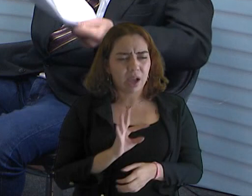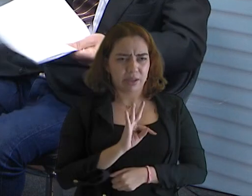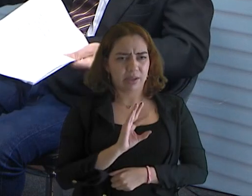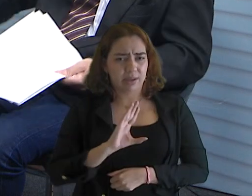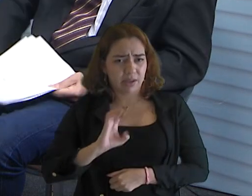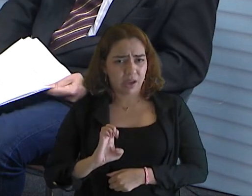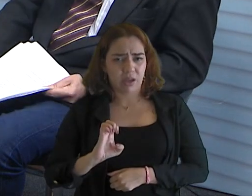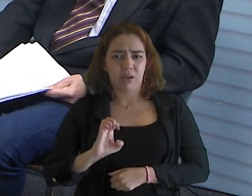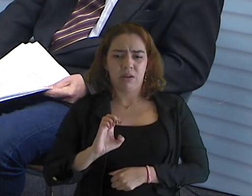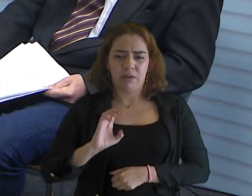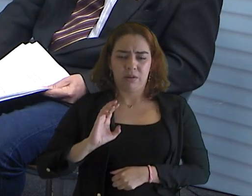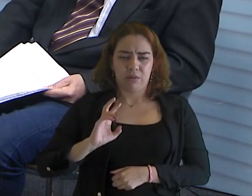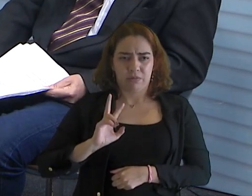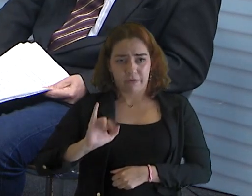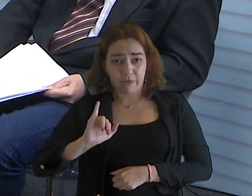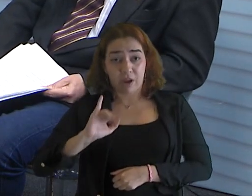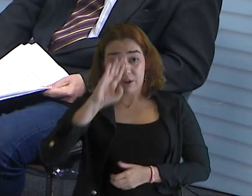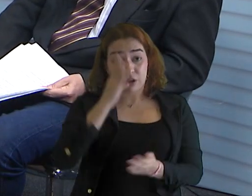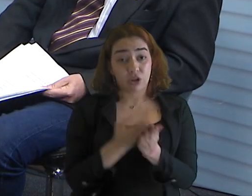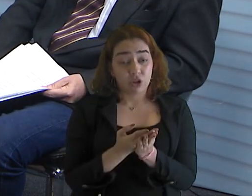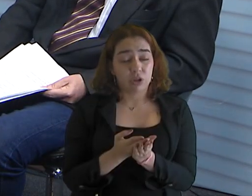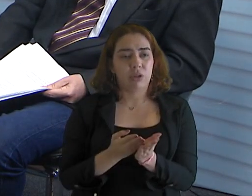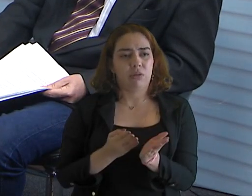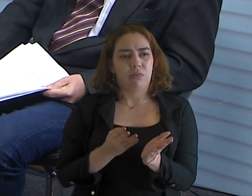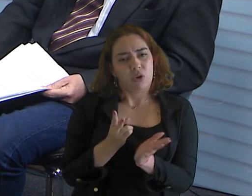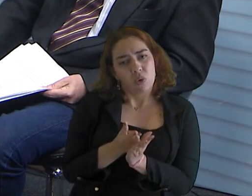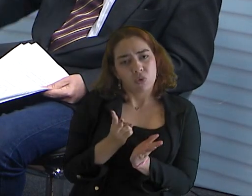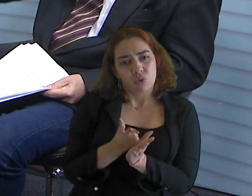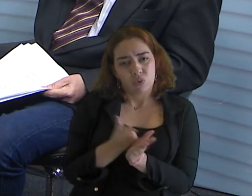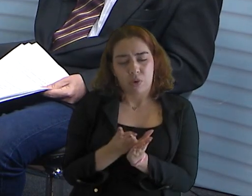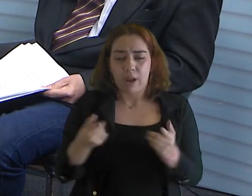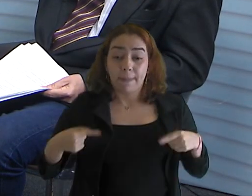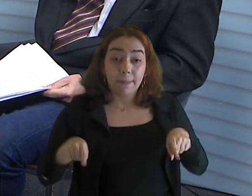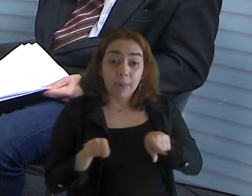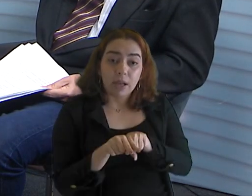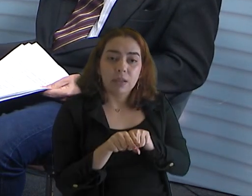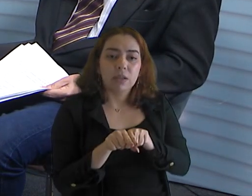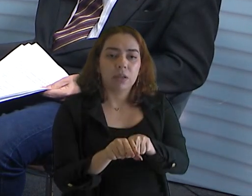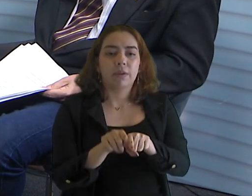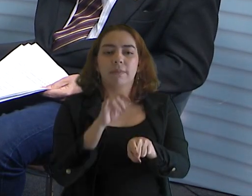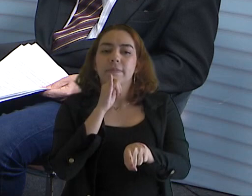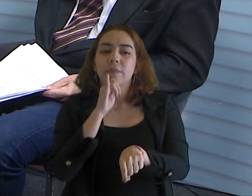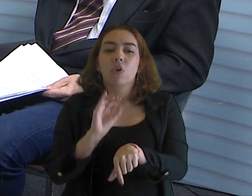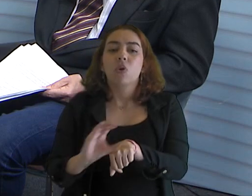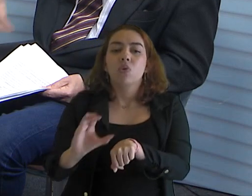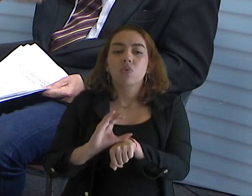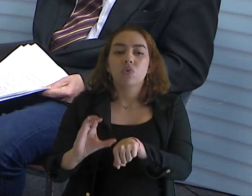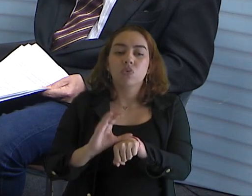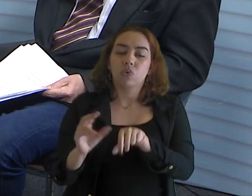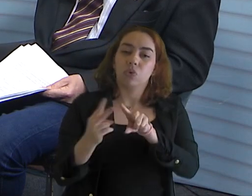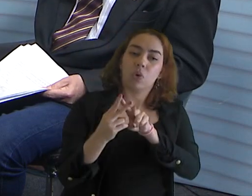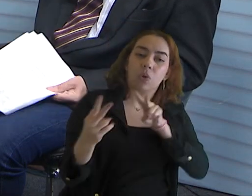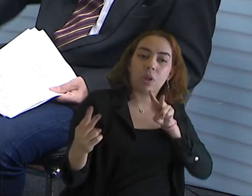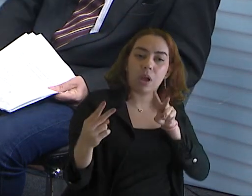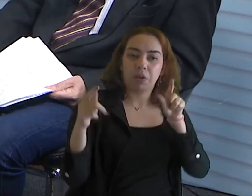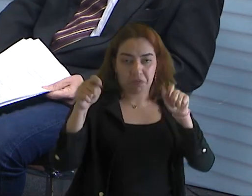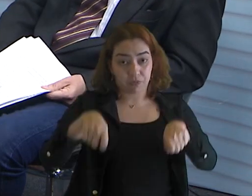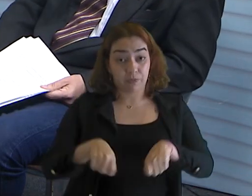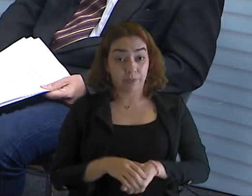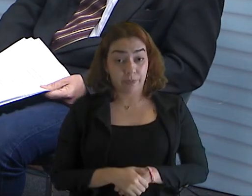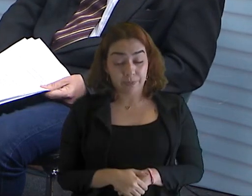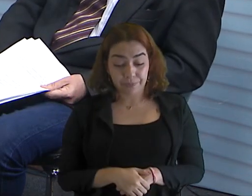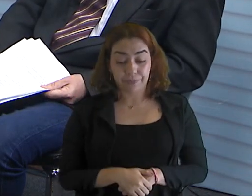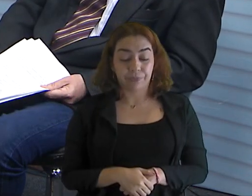senhor vai continuar ampliando essas parcerias, são cursos online, inclusive, com o tribunal, se isso vai continuar acontecendo.